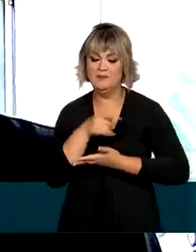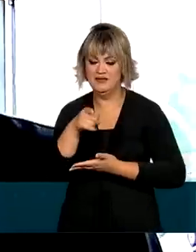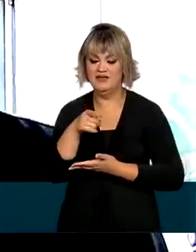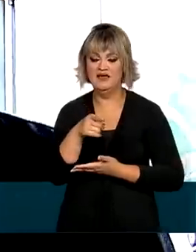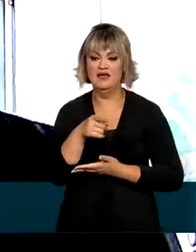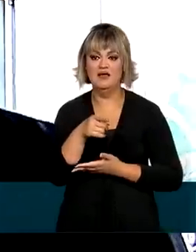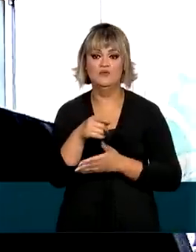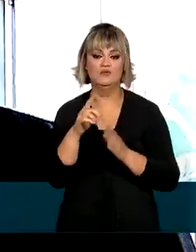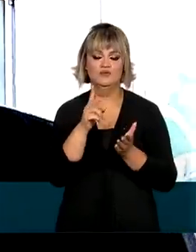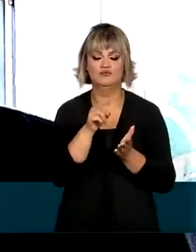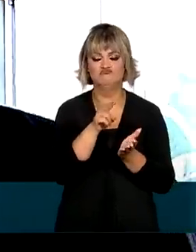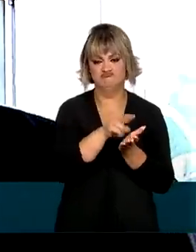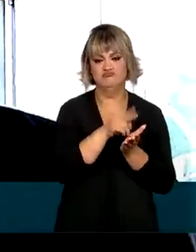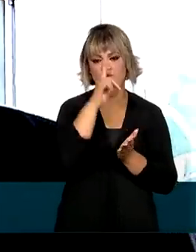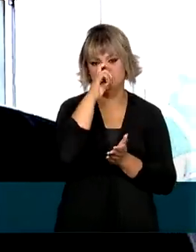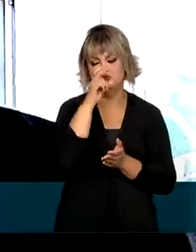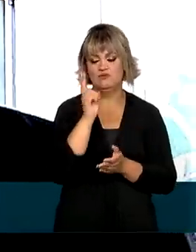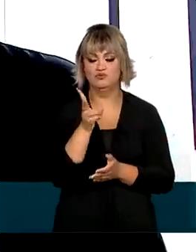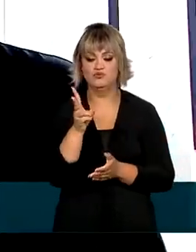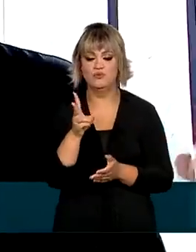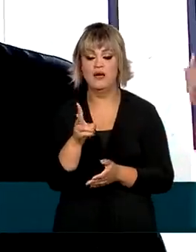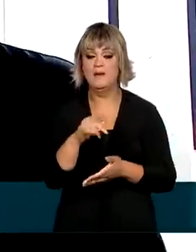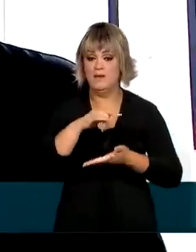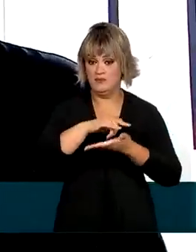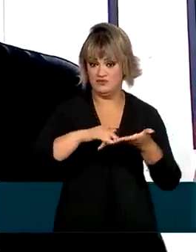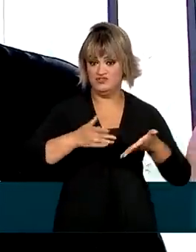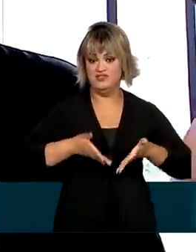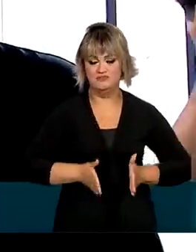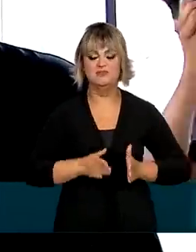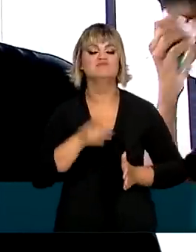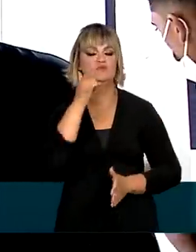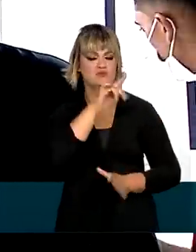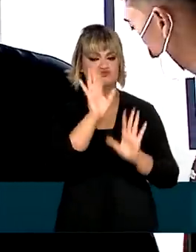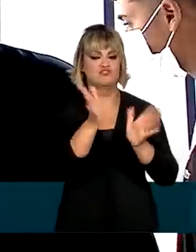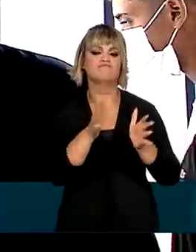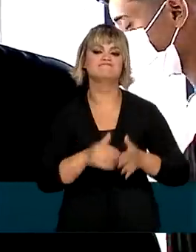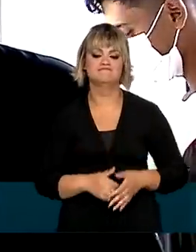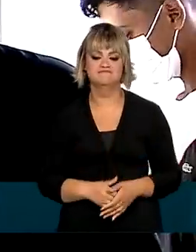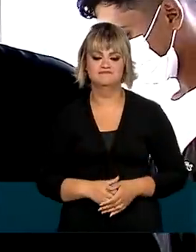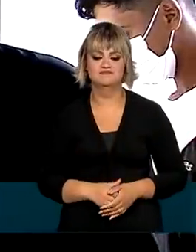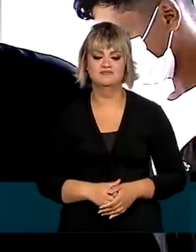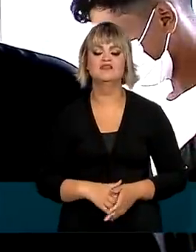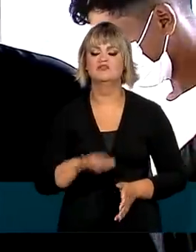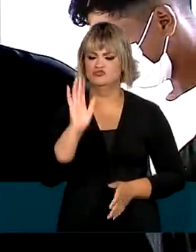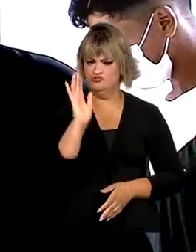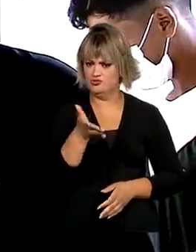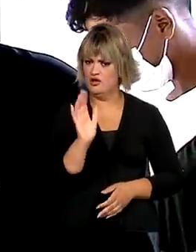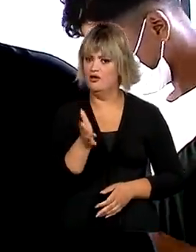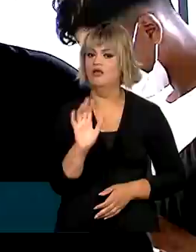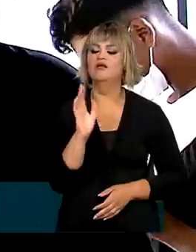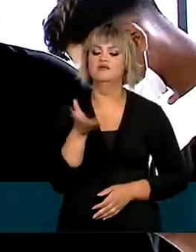receberam alta. E o registro de nascimento do pequeno já está pronto. Ele já está